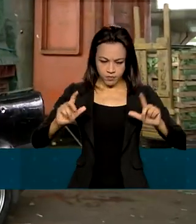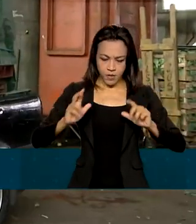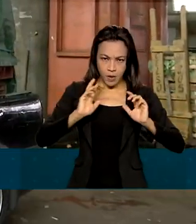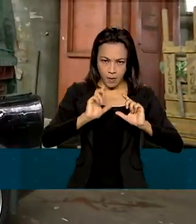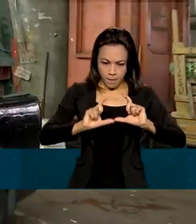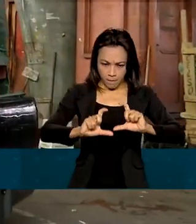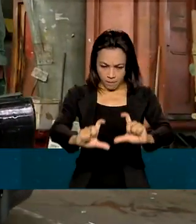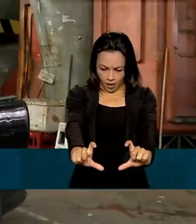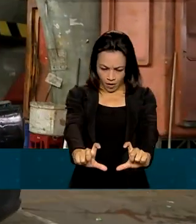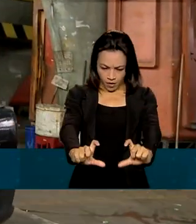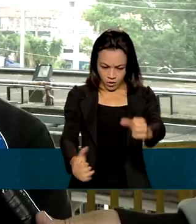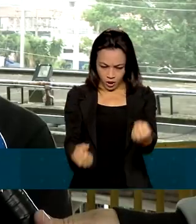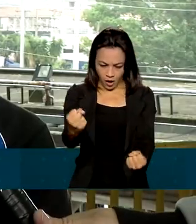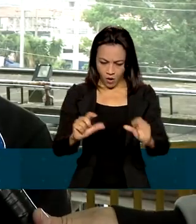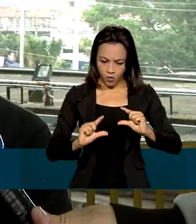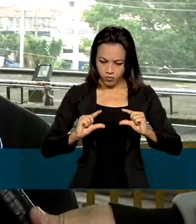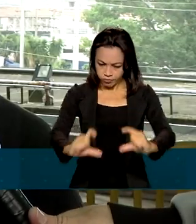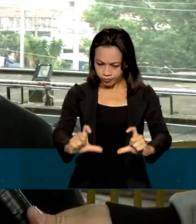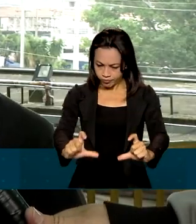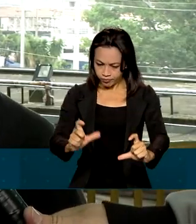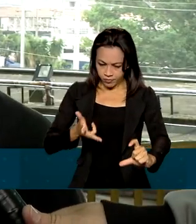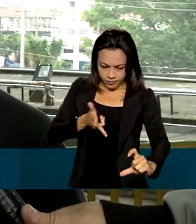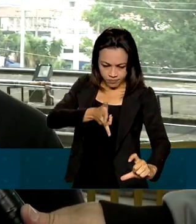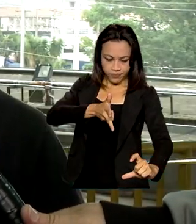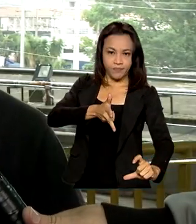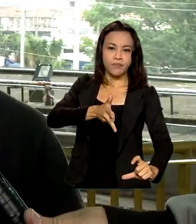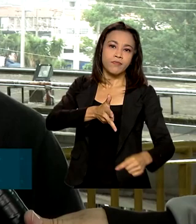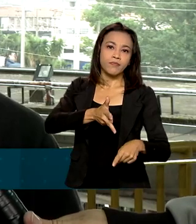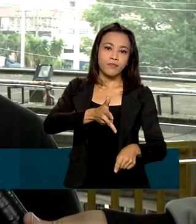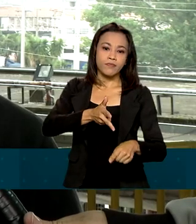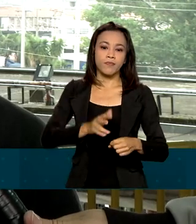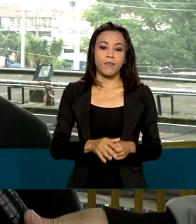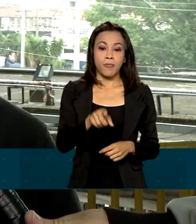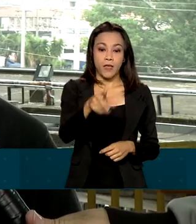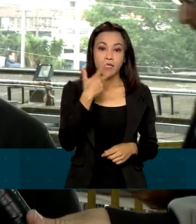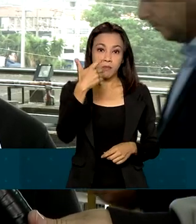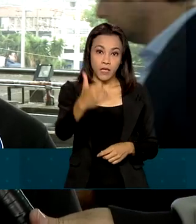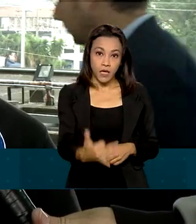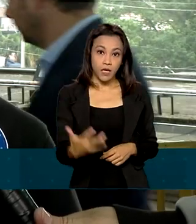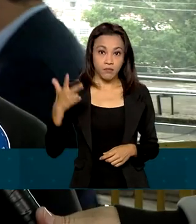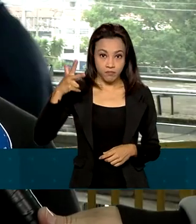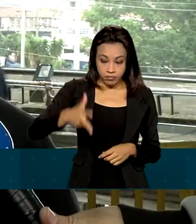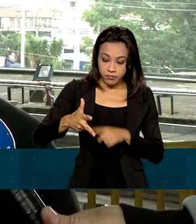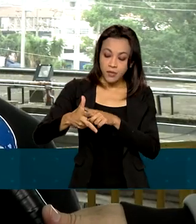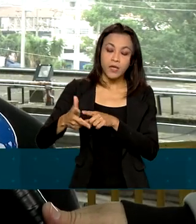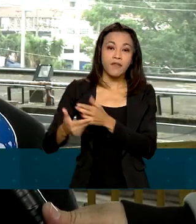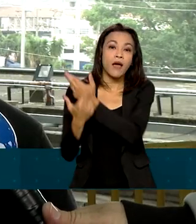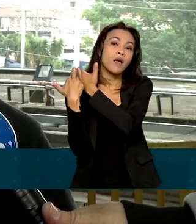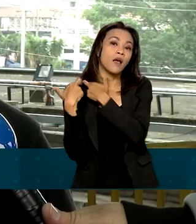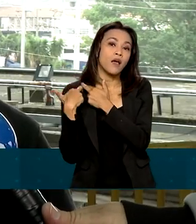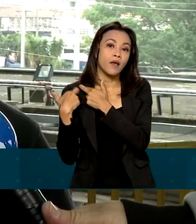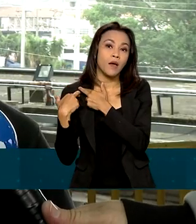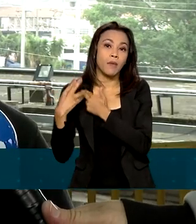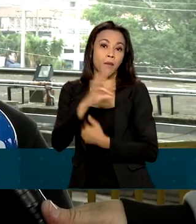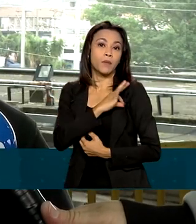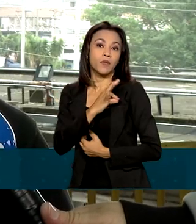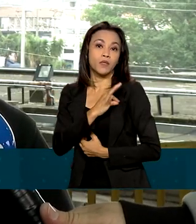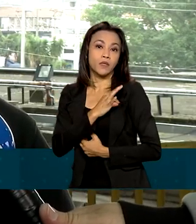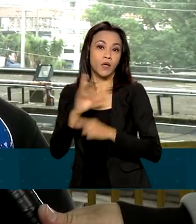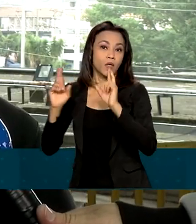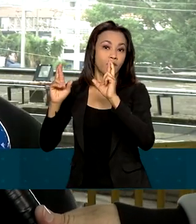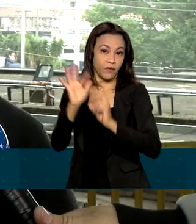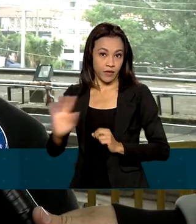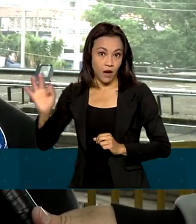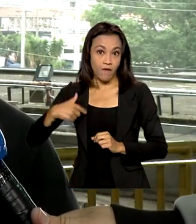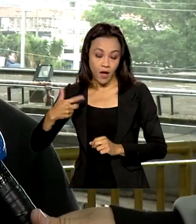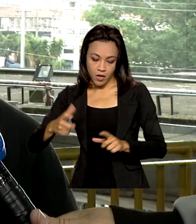em placas de veículos. As câmeras que vão ser colocadas pela PRF vai ter a capacidade de fazer leituras de